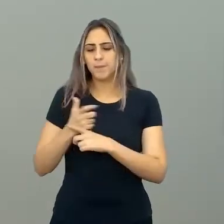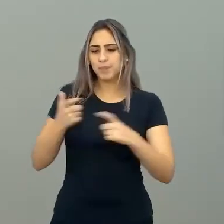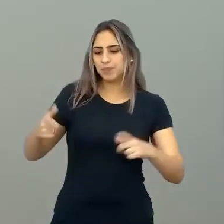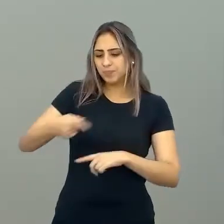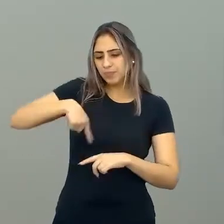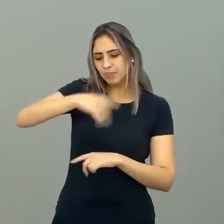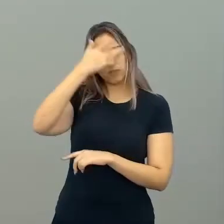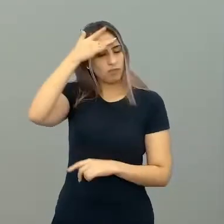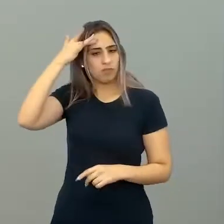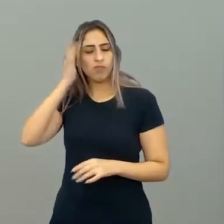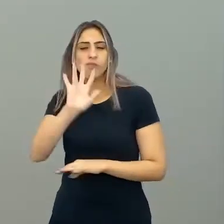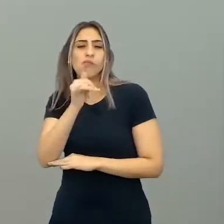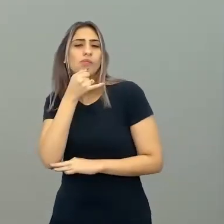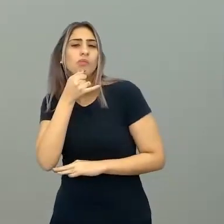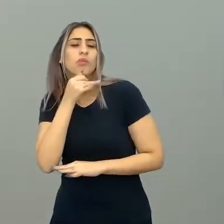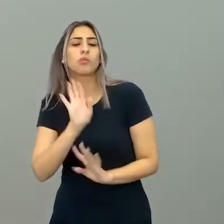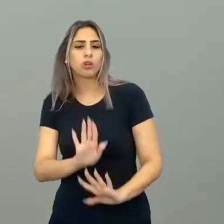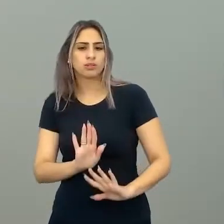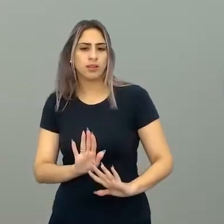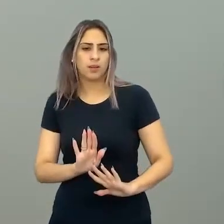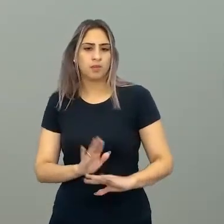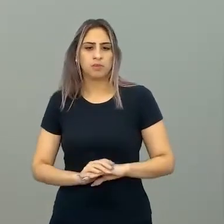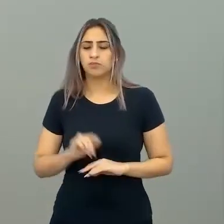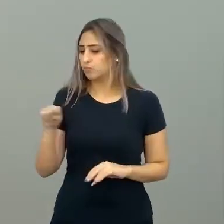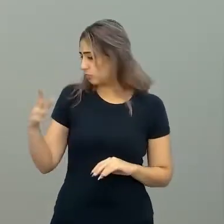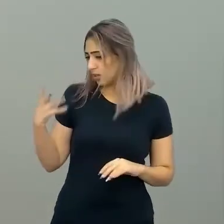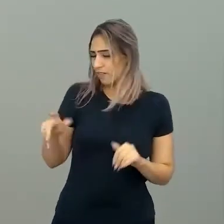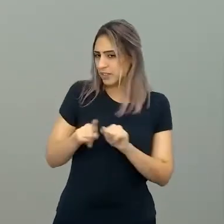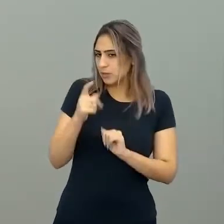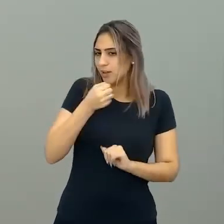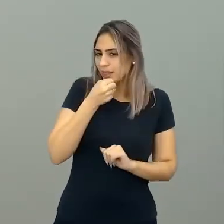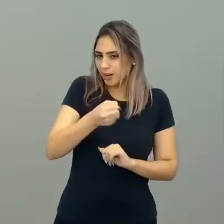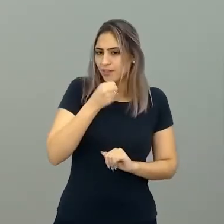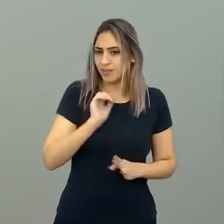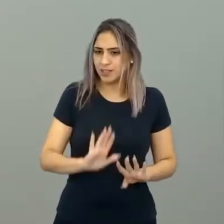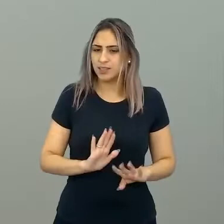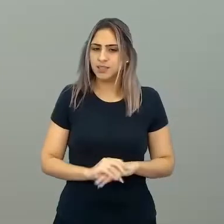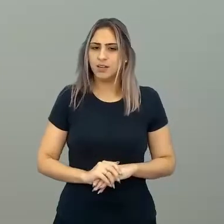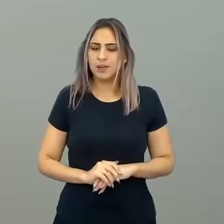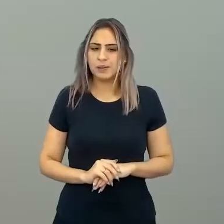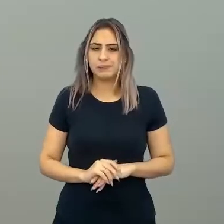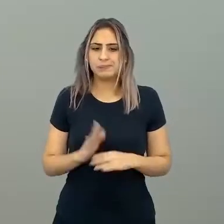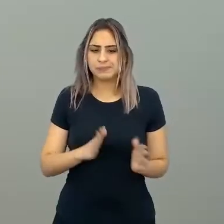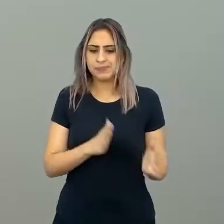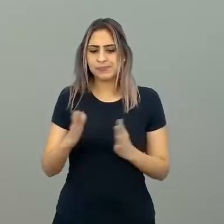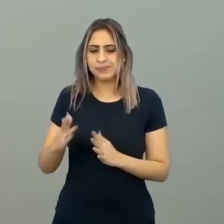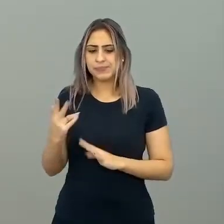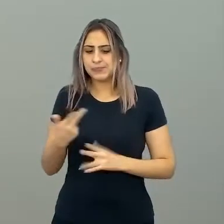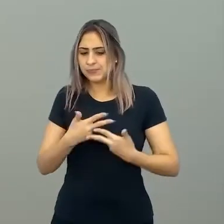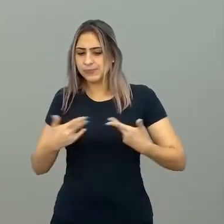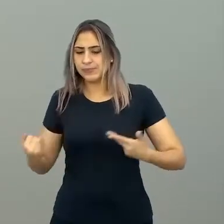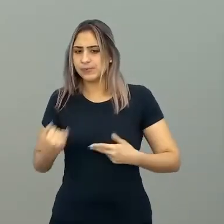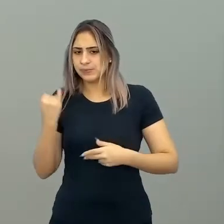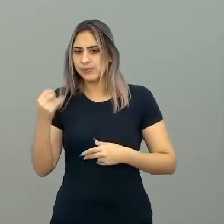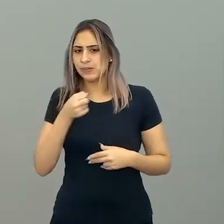pessoas. Ou, por exemplo, você não quer fazer uma entrevista. Aliás, só mais um ponto importante da entrevista.